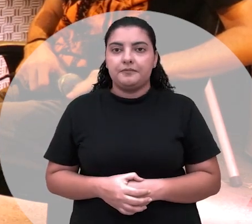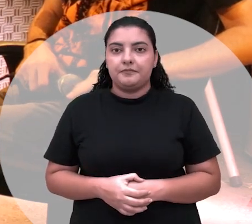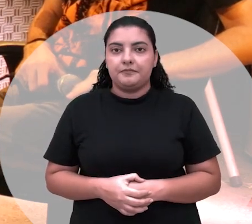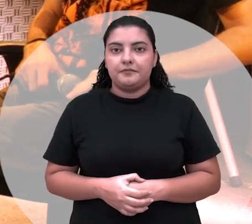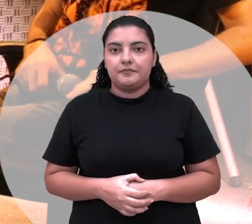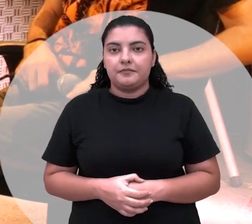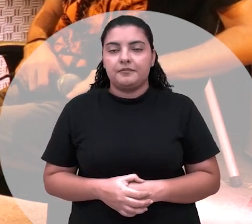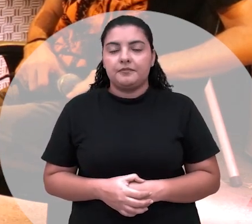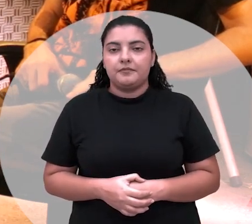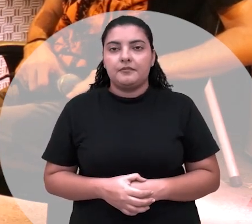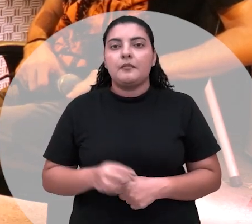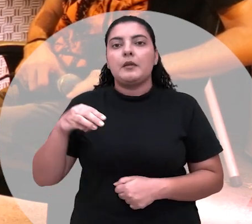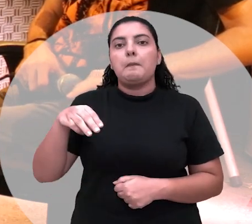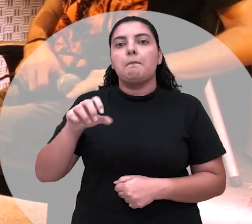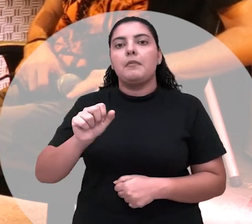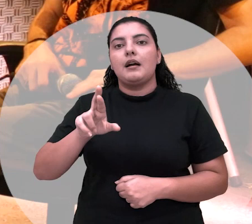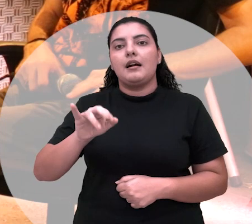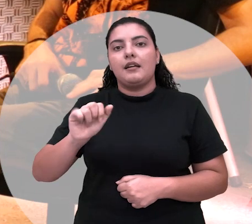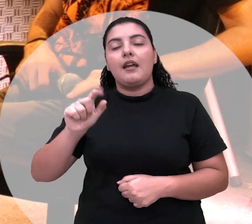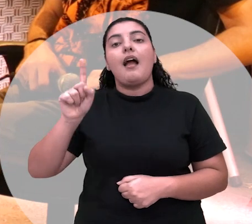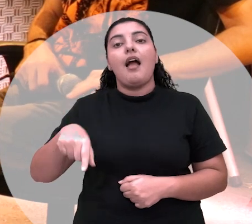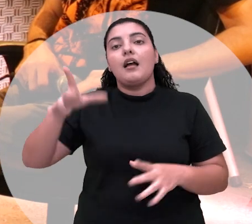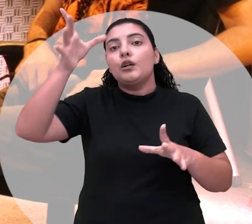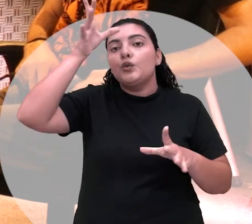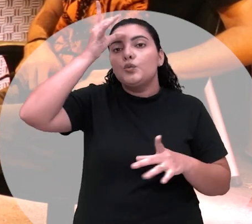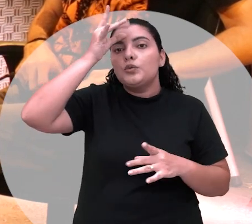é a dona Maria Luziaria ela é uma entidade que